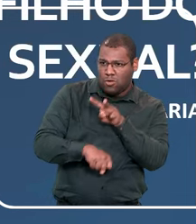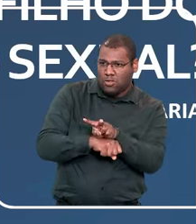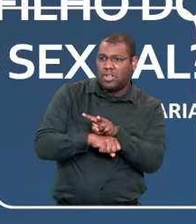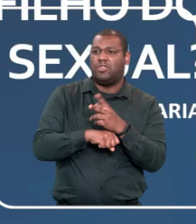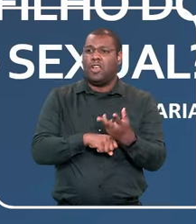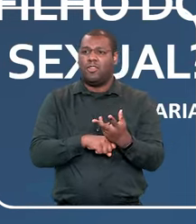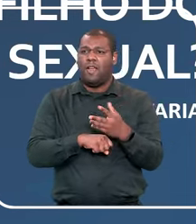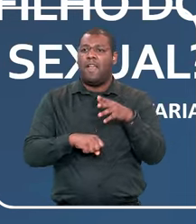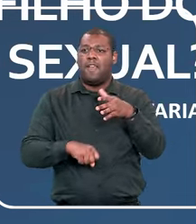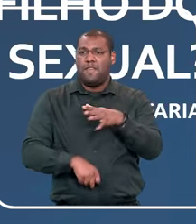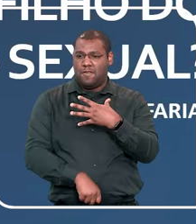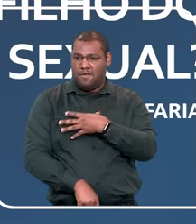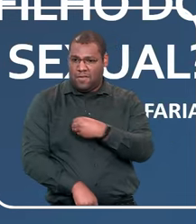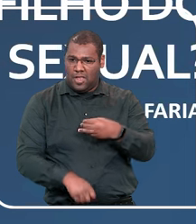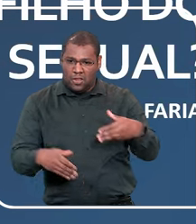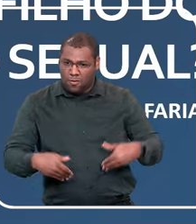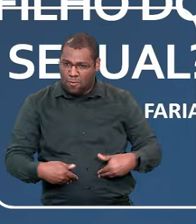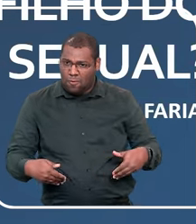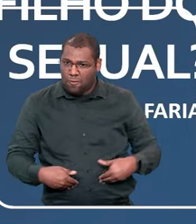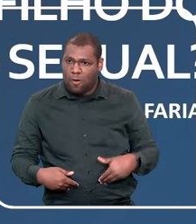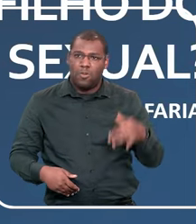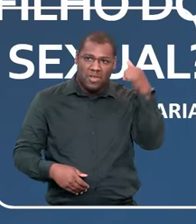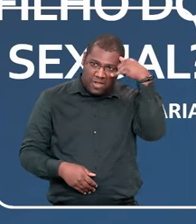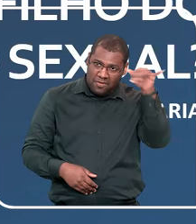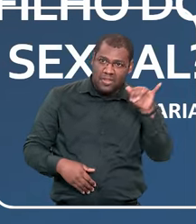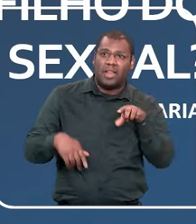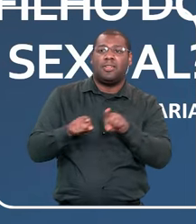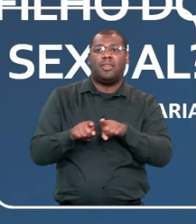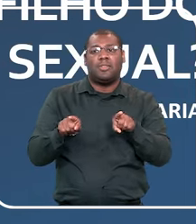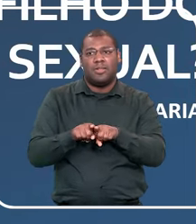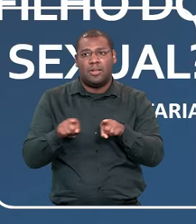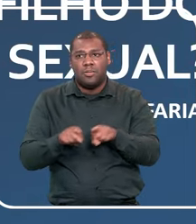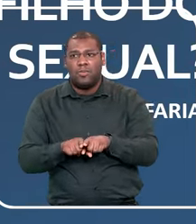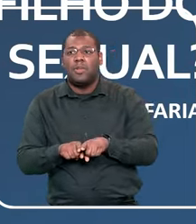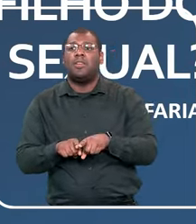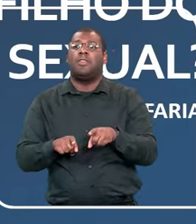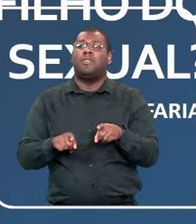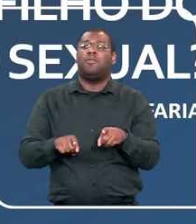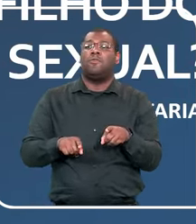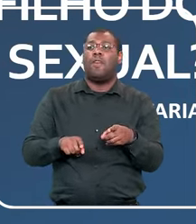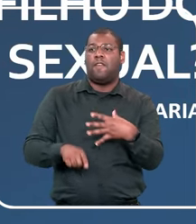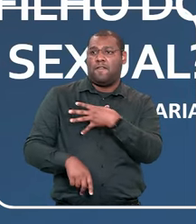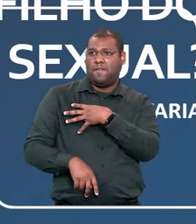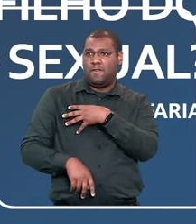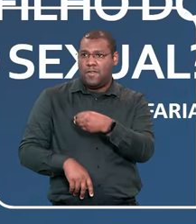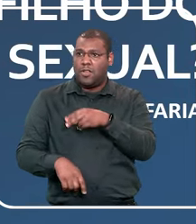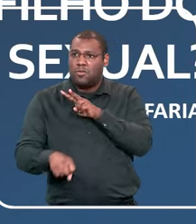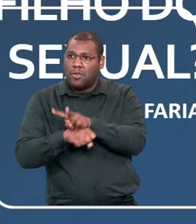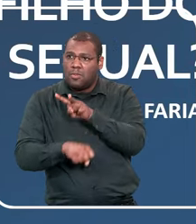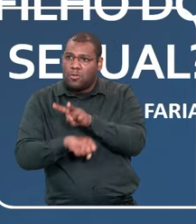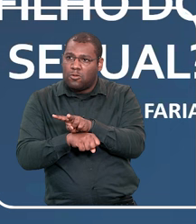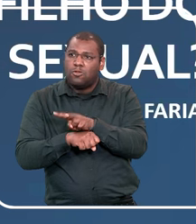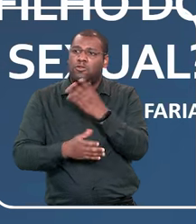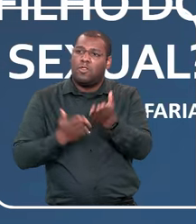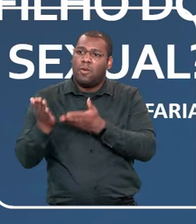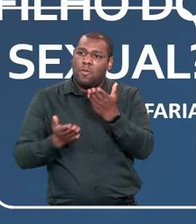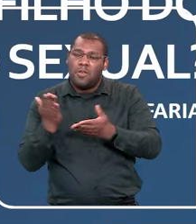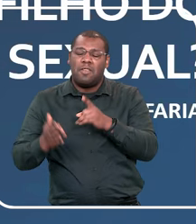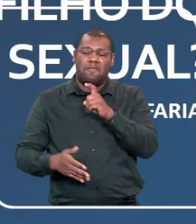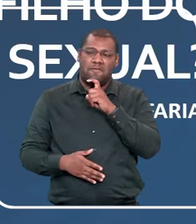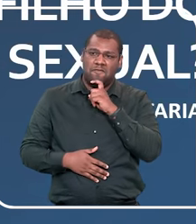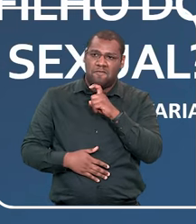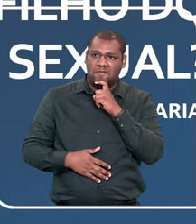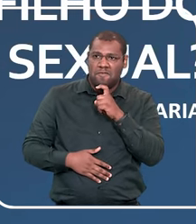da fome e de uma série de fatores. E um dos desafios maiores é como proteger seu filho do abuso sexual,